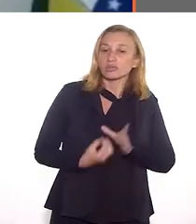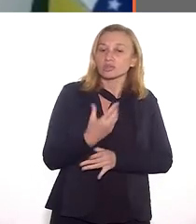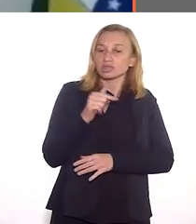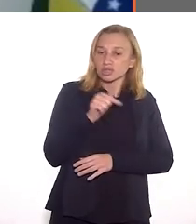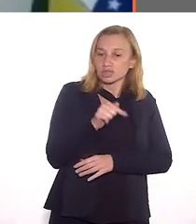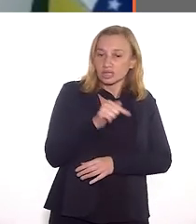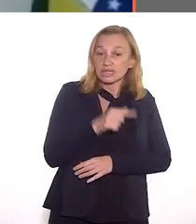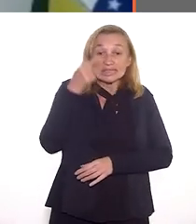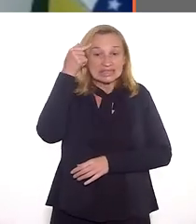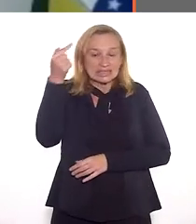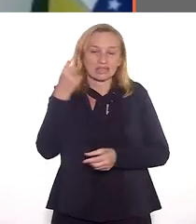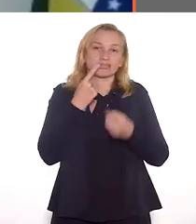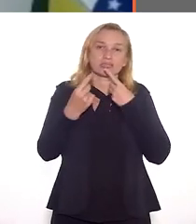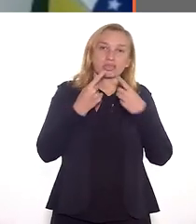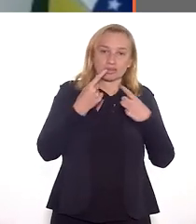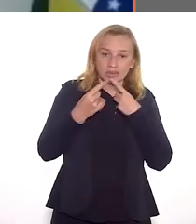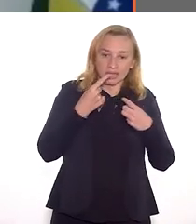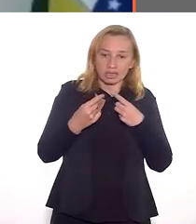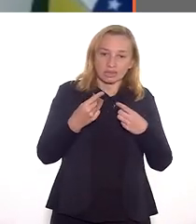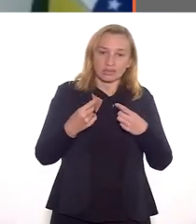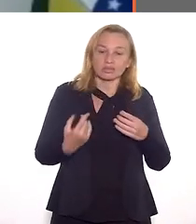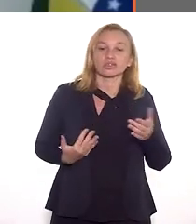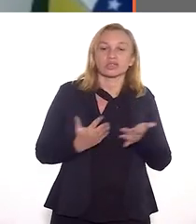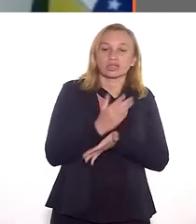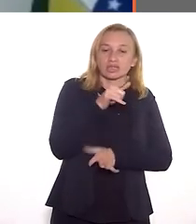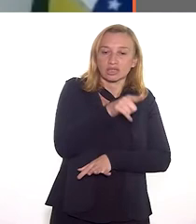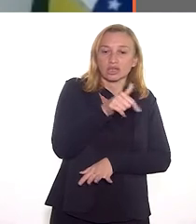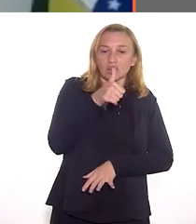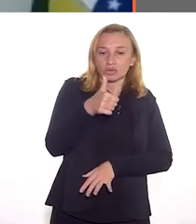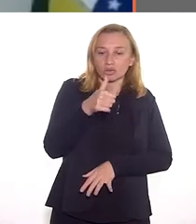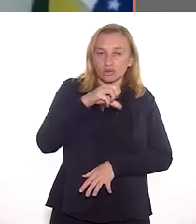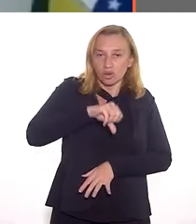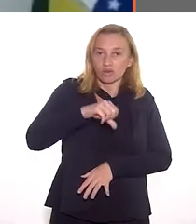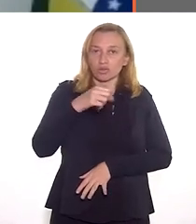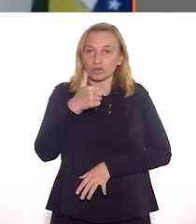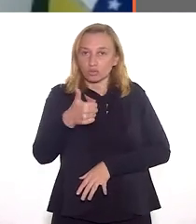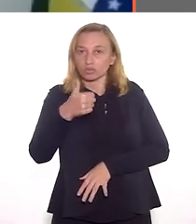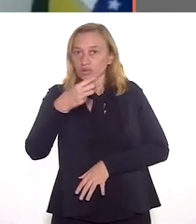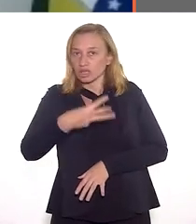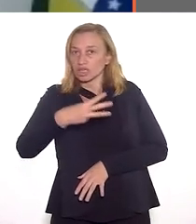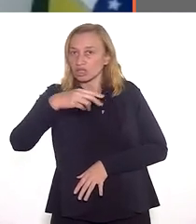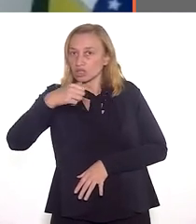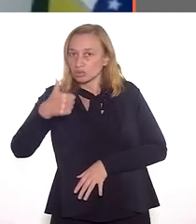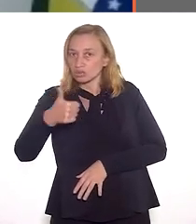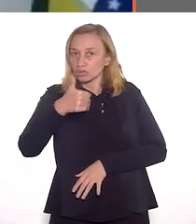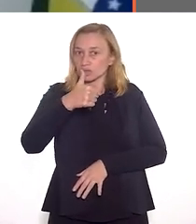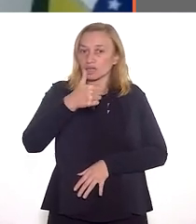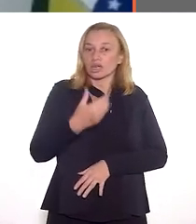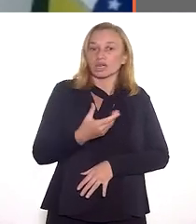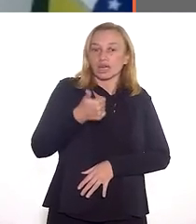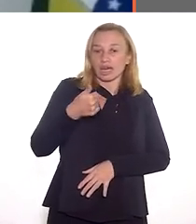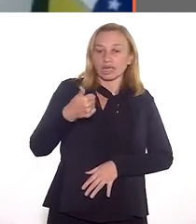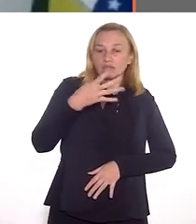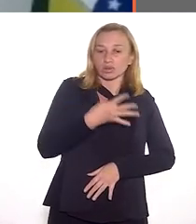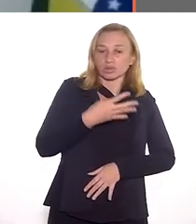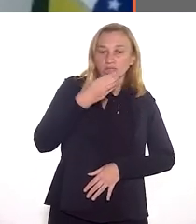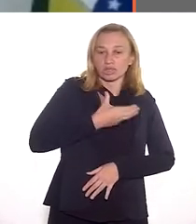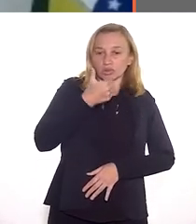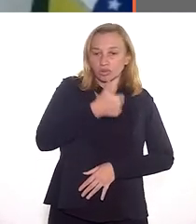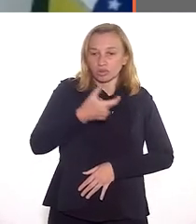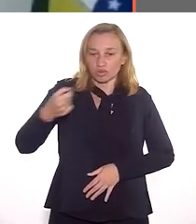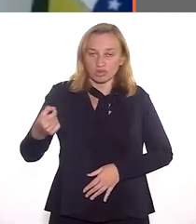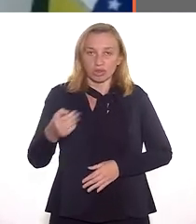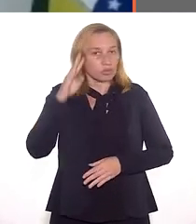disso também, porque surgiram ideias e debates, tanto que ela foi sancionada, a Lei 9.131, em 14 de dezembro de 2020. São as